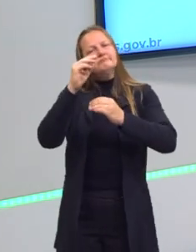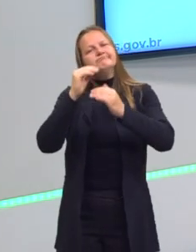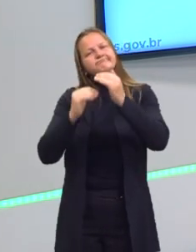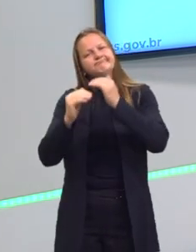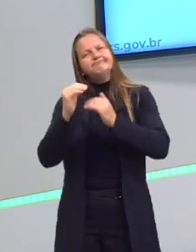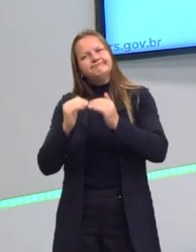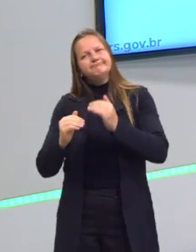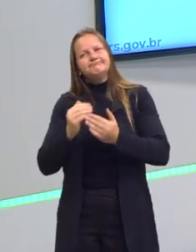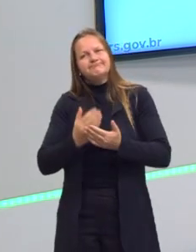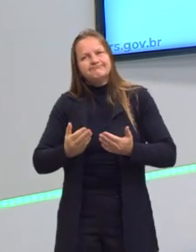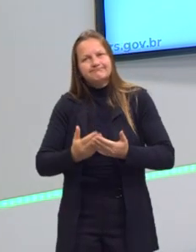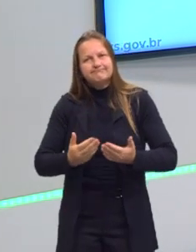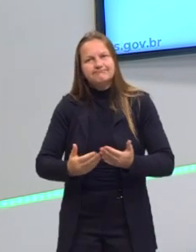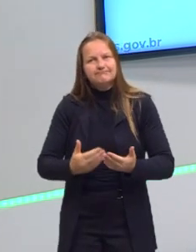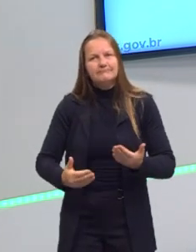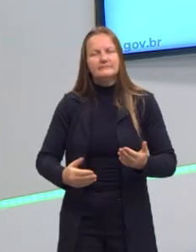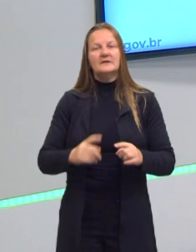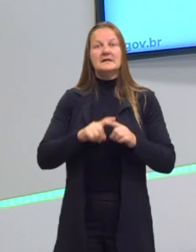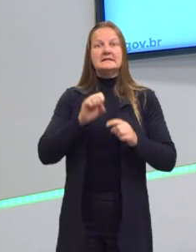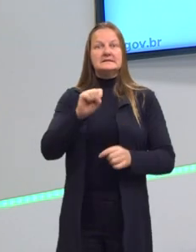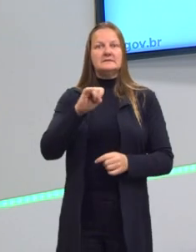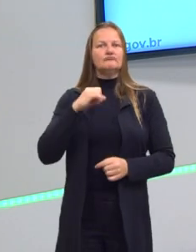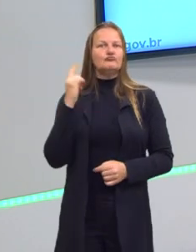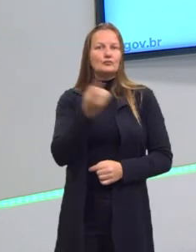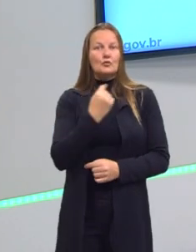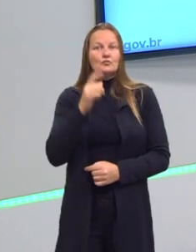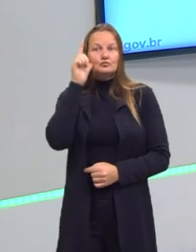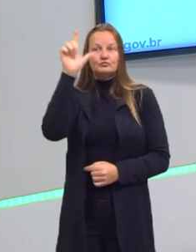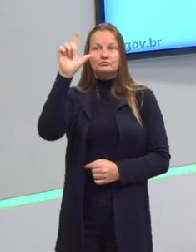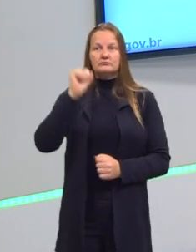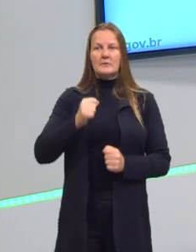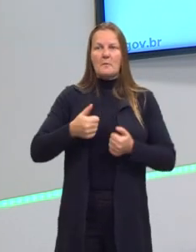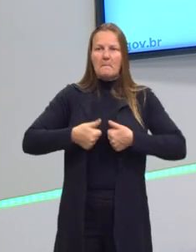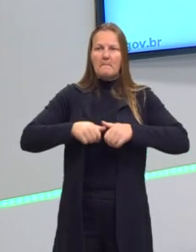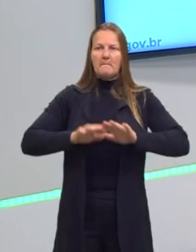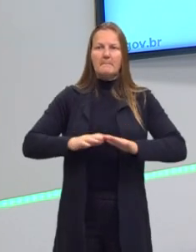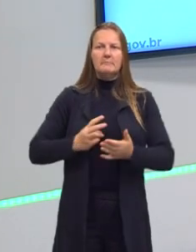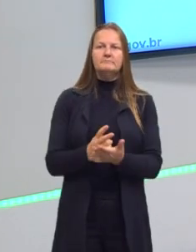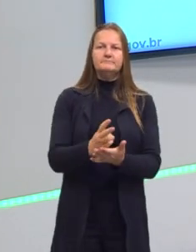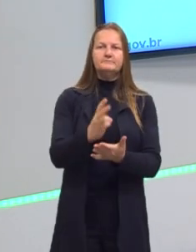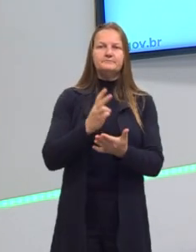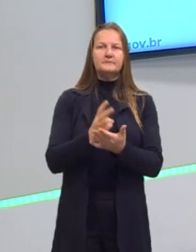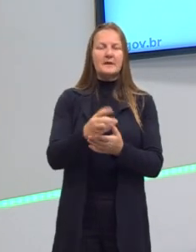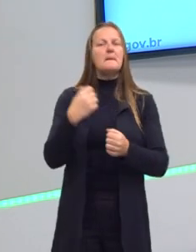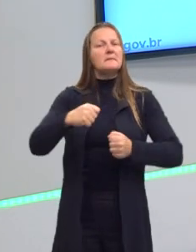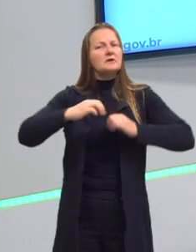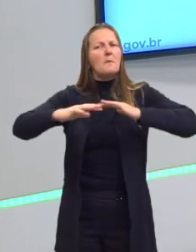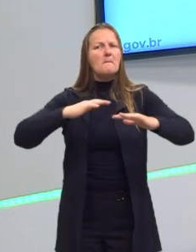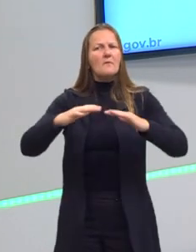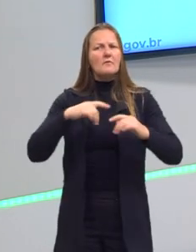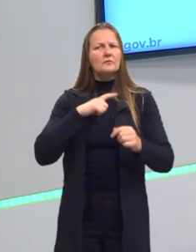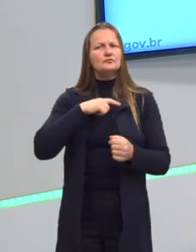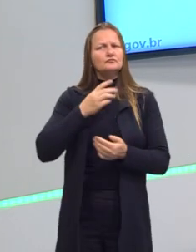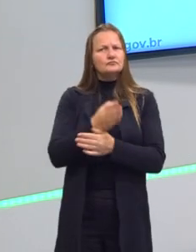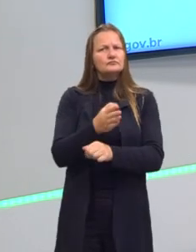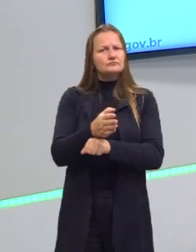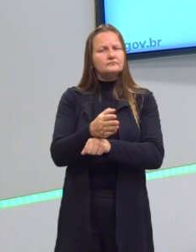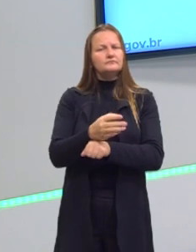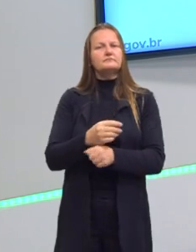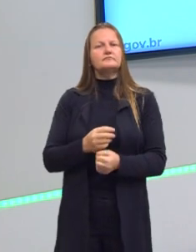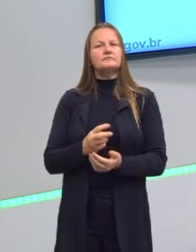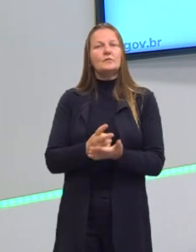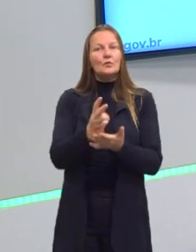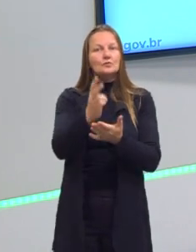não significa que algo conquistado ele vai permanecer, é preciso fazer um movimento para que ele permaneça, né?